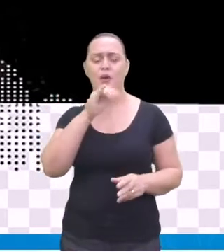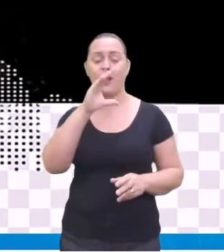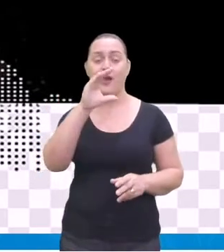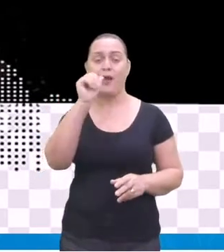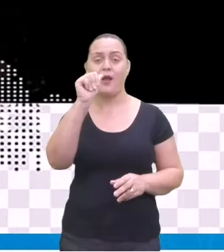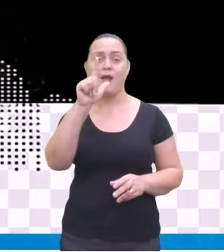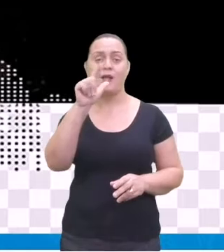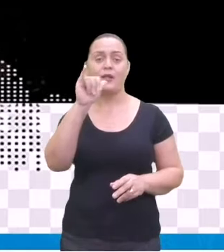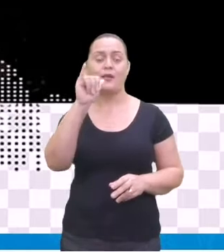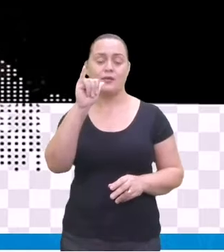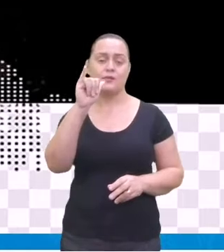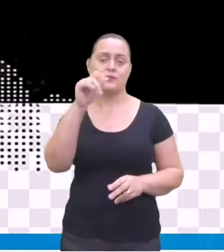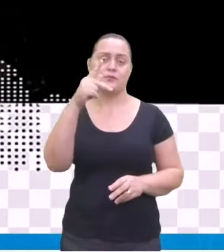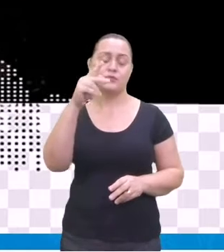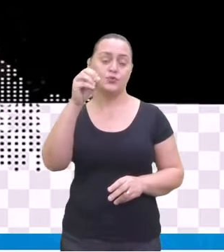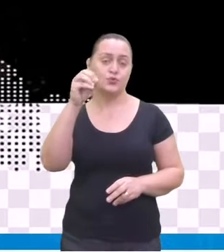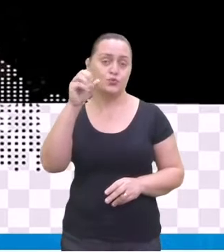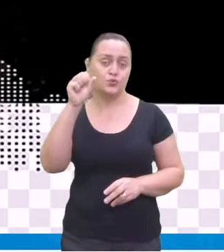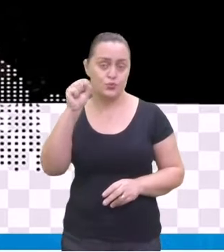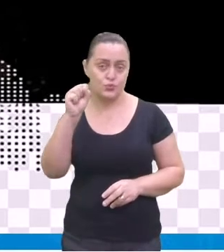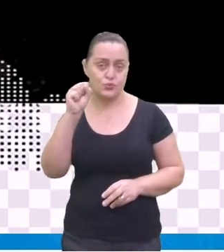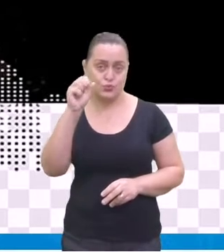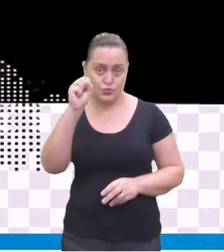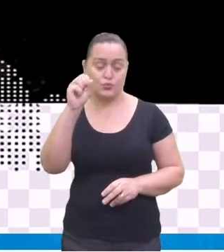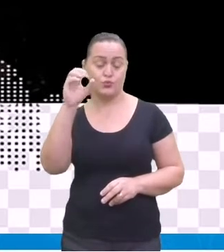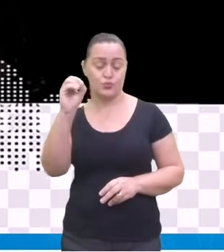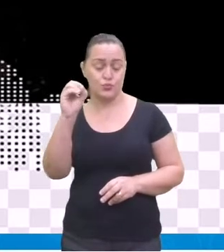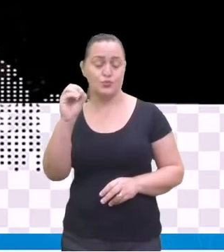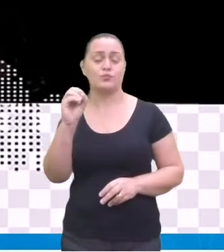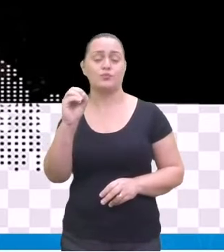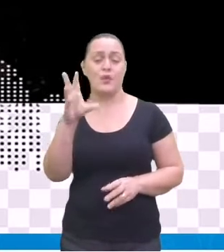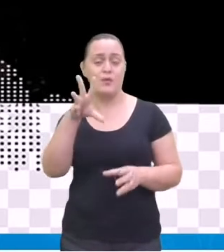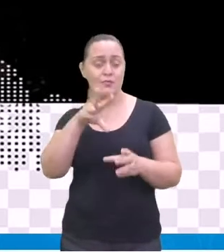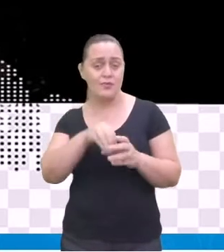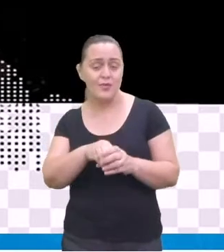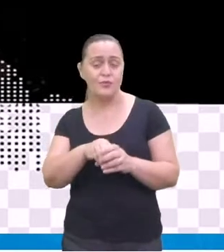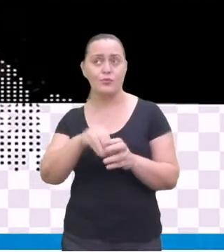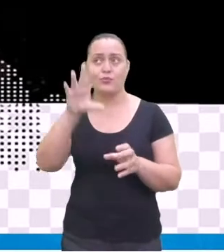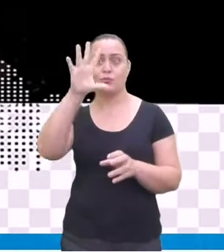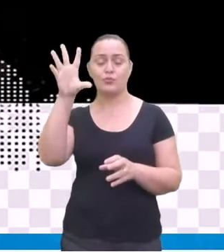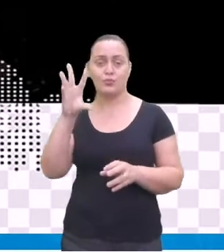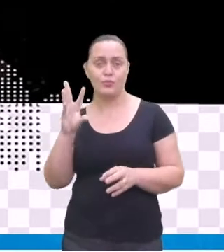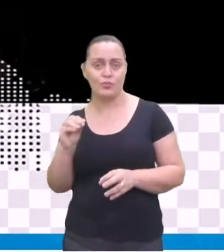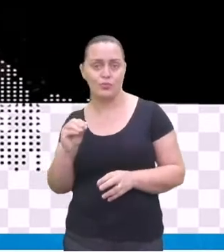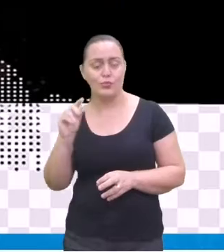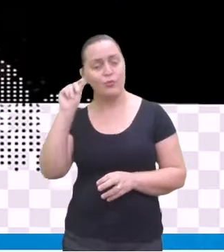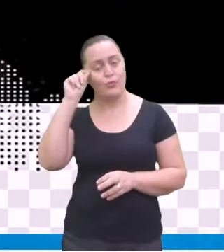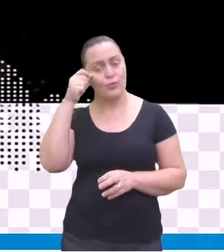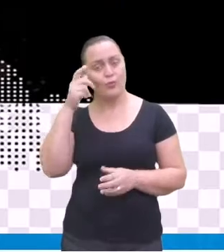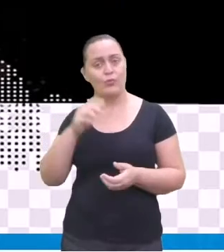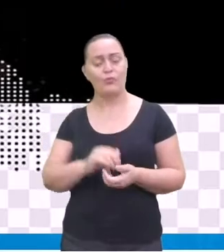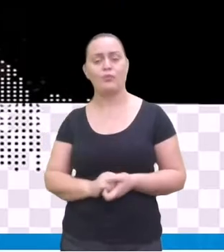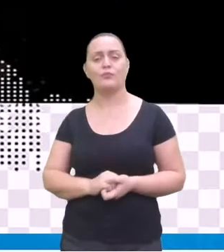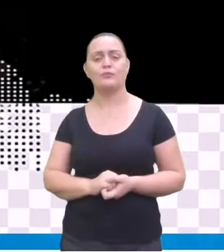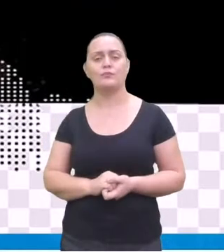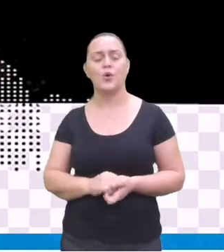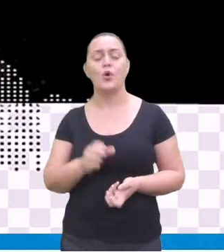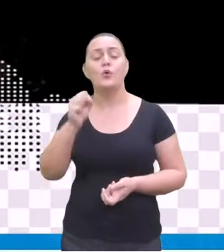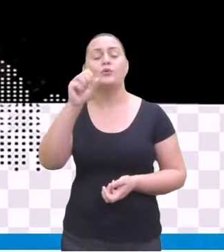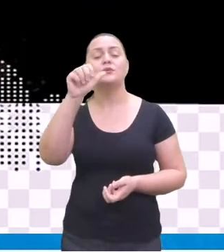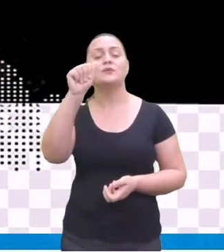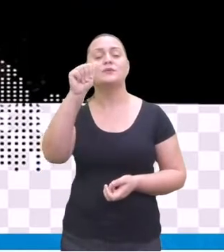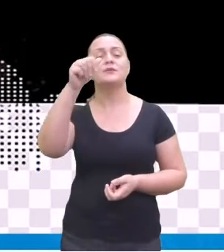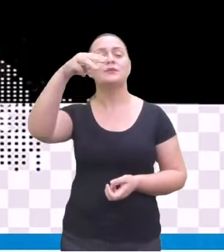latinos, latinos-americanos, como o rumba, o conga, o samba,